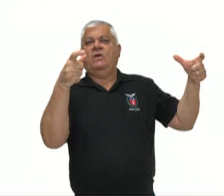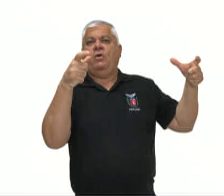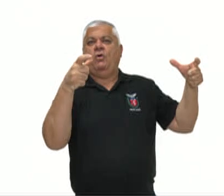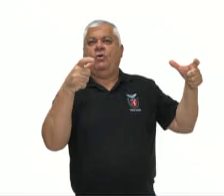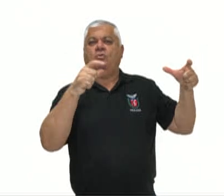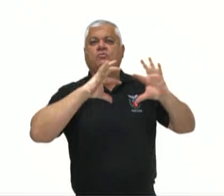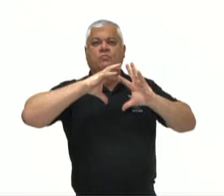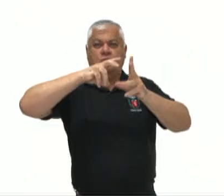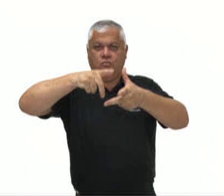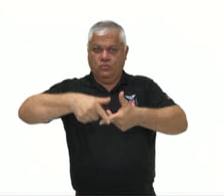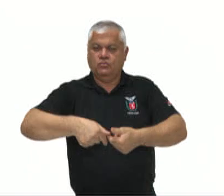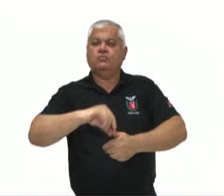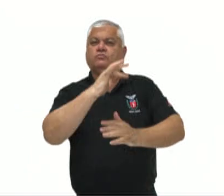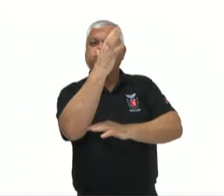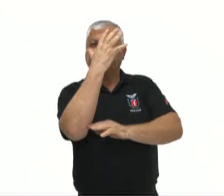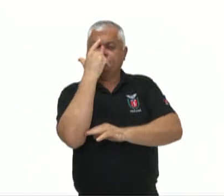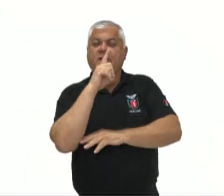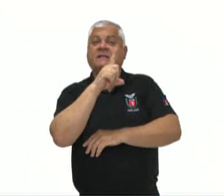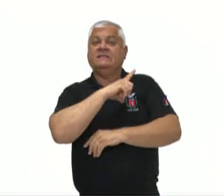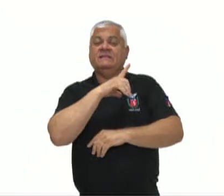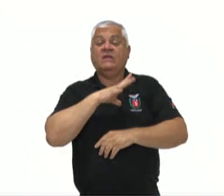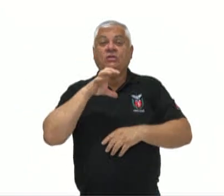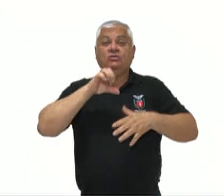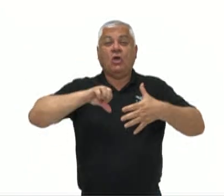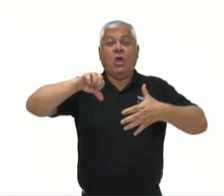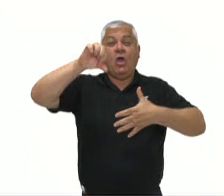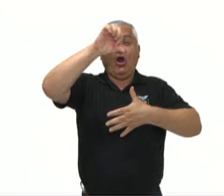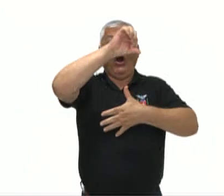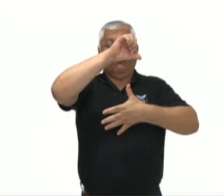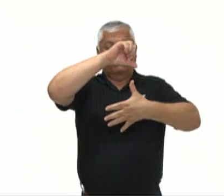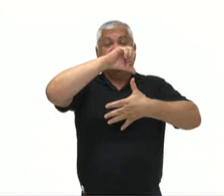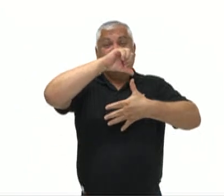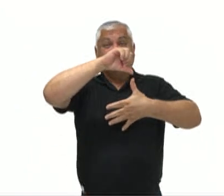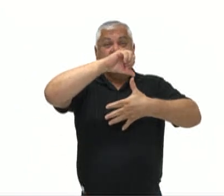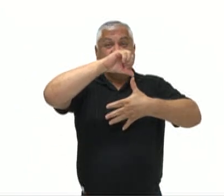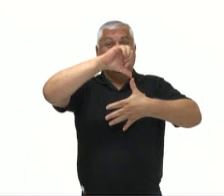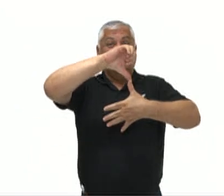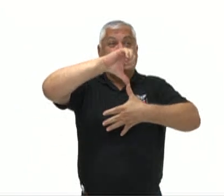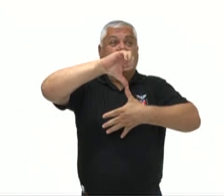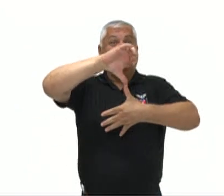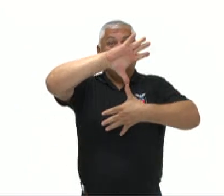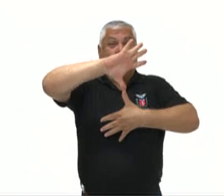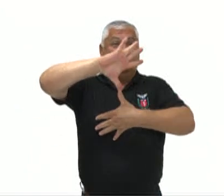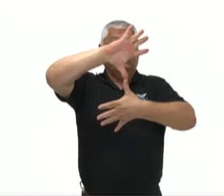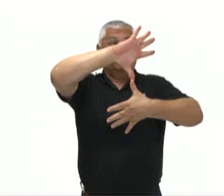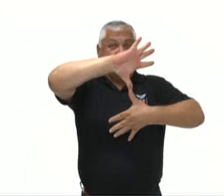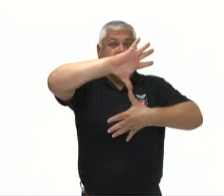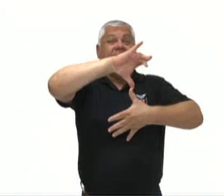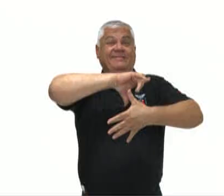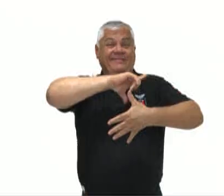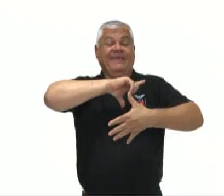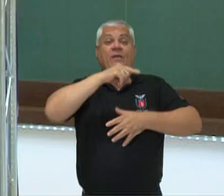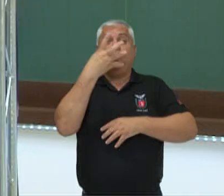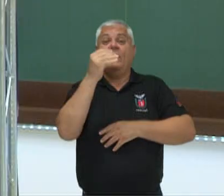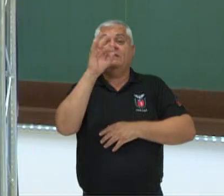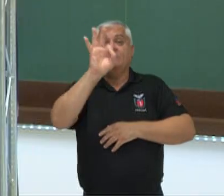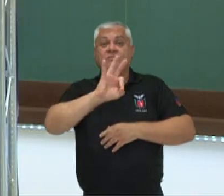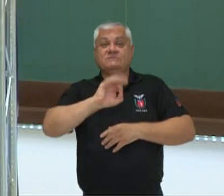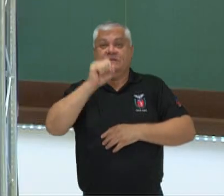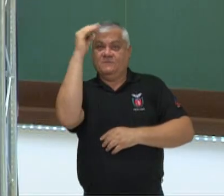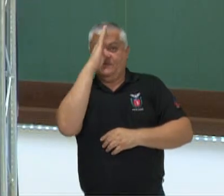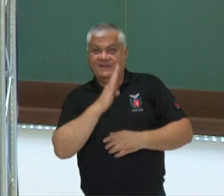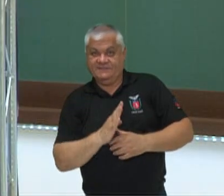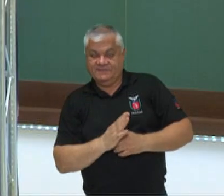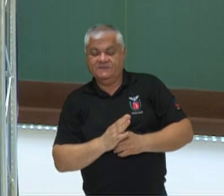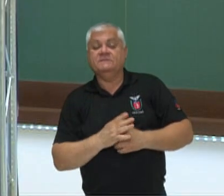tropical do mundo e estende-se por nove países da América do Sul, além de ocupar 40% do território brasileiro. E a